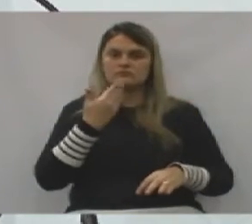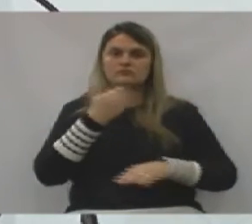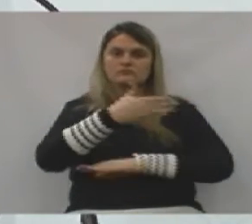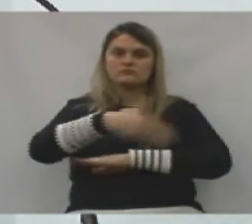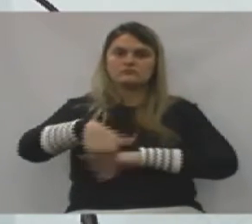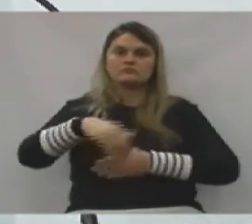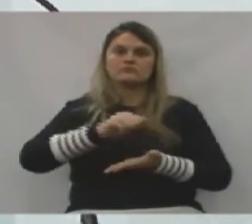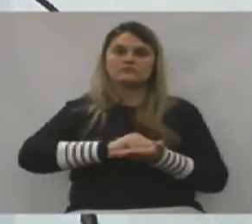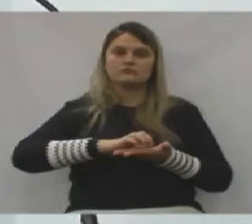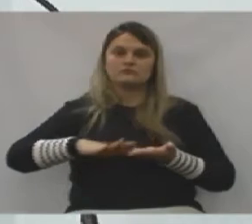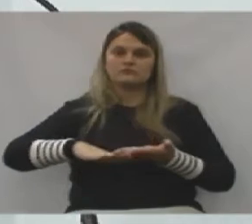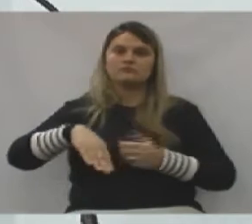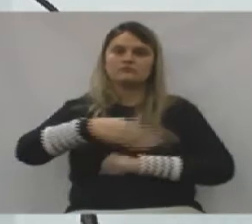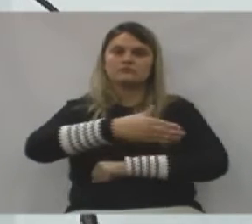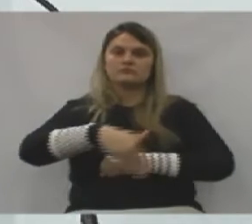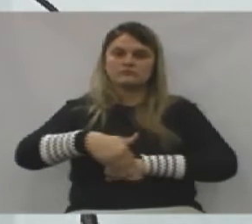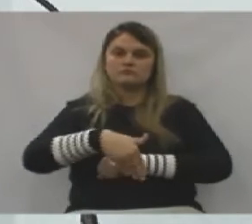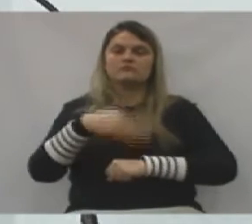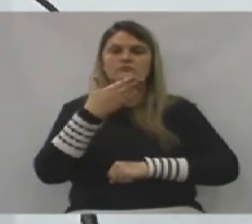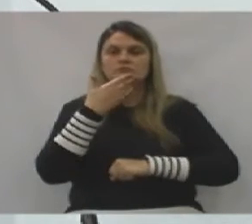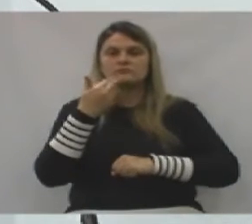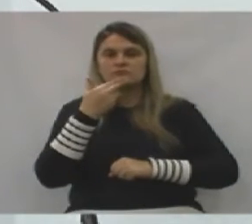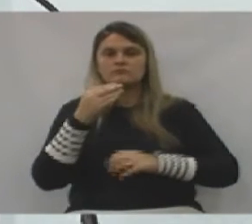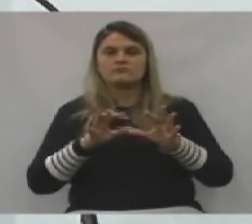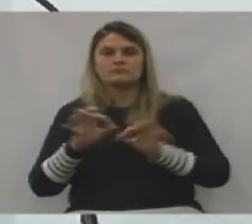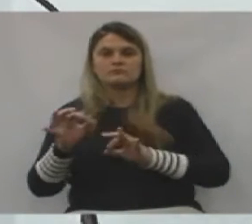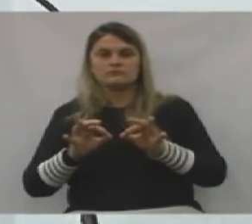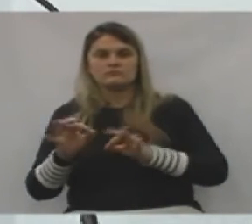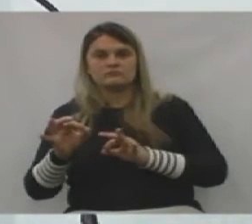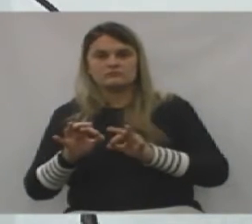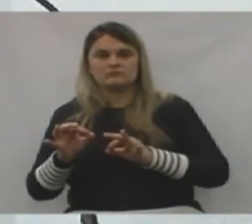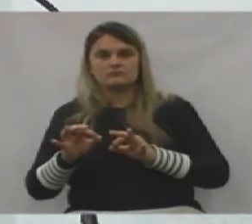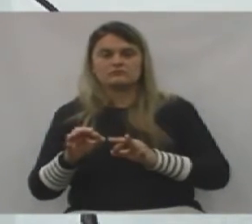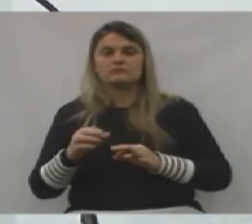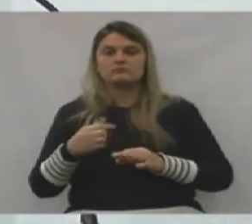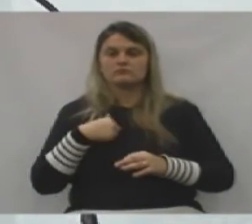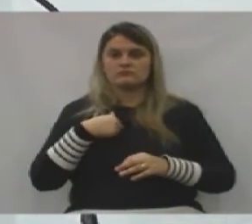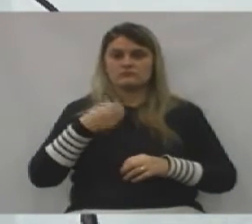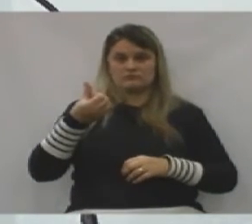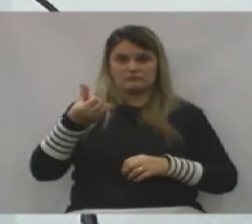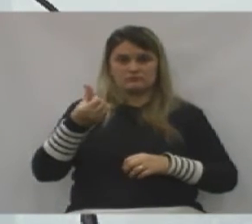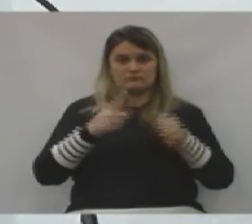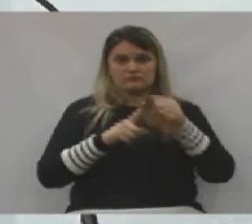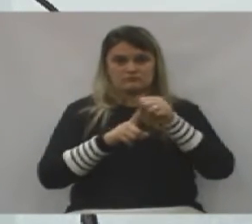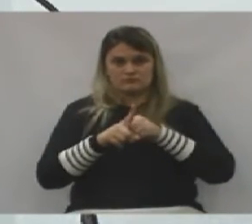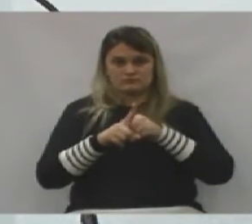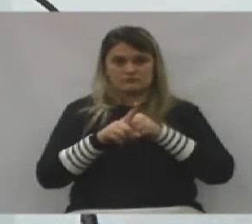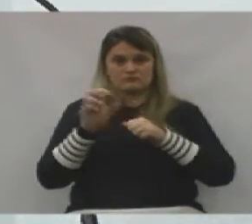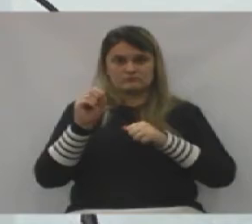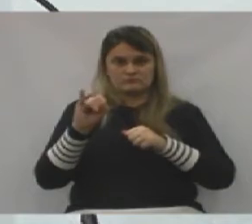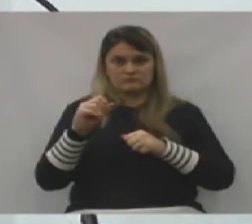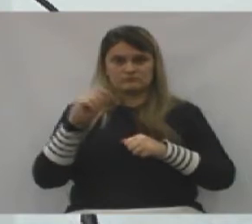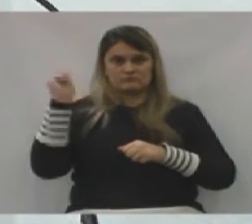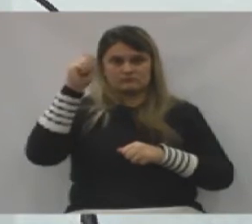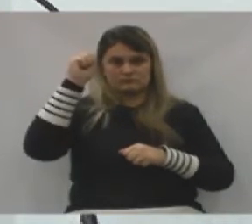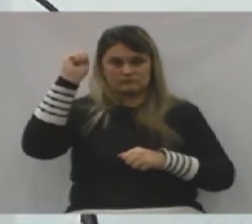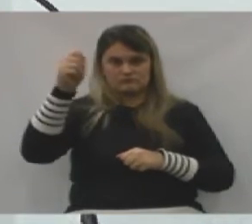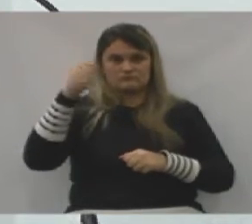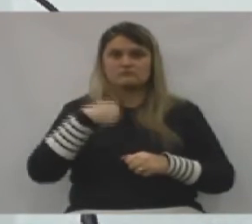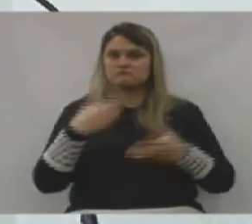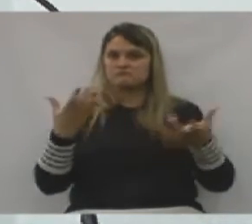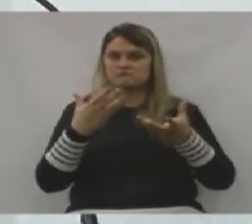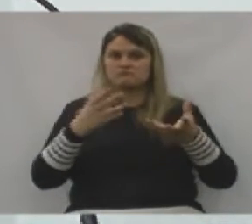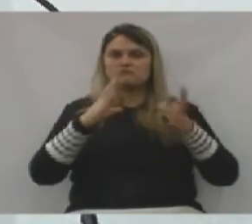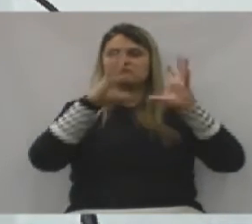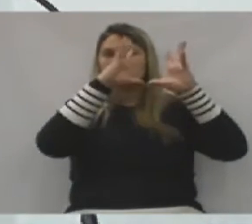rua asfaltada, rua quando não há possibilidade de estar asfaltada. Lógico, eu em seis meses, se fosse mágico, eu queria que a